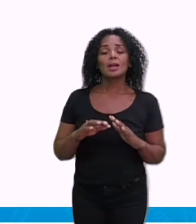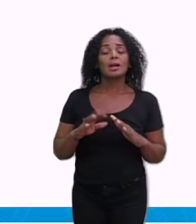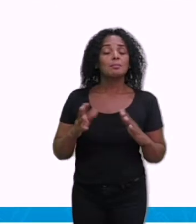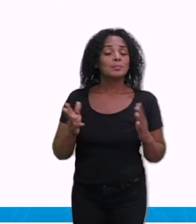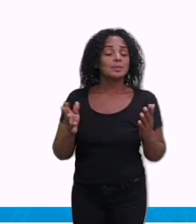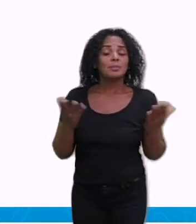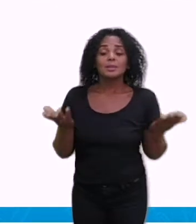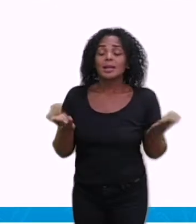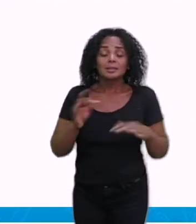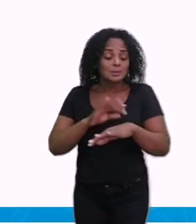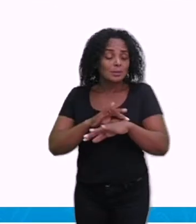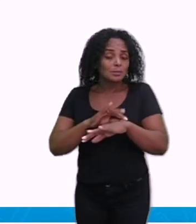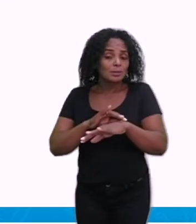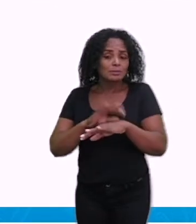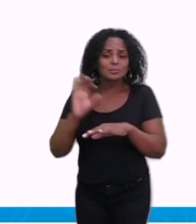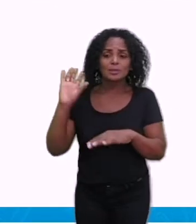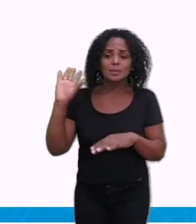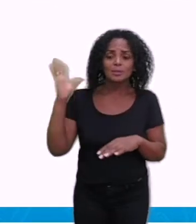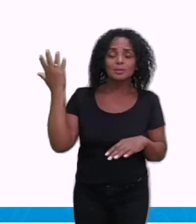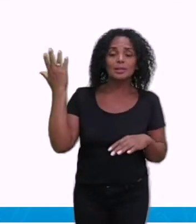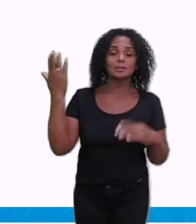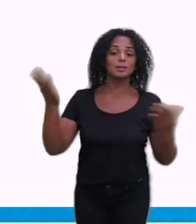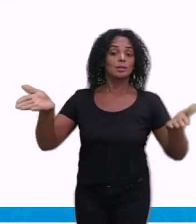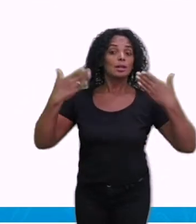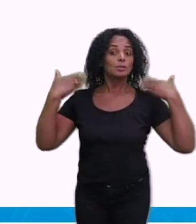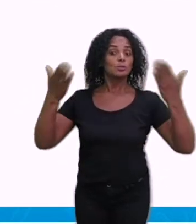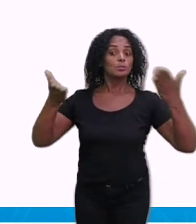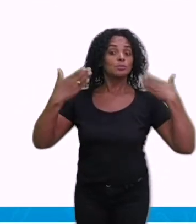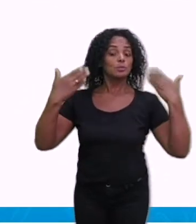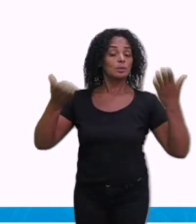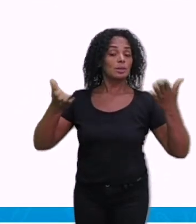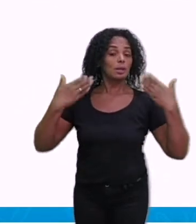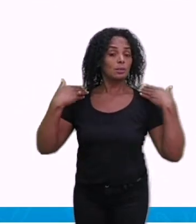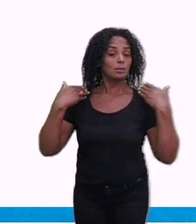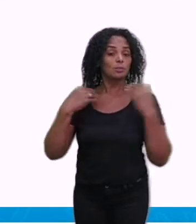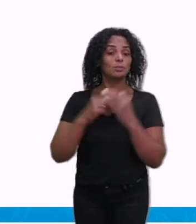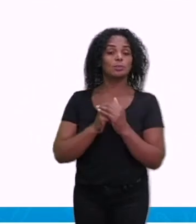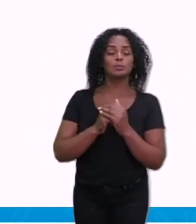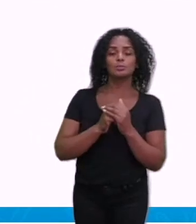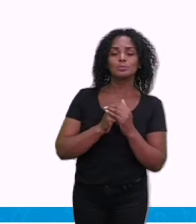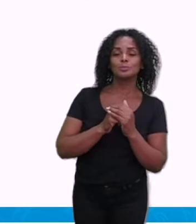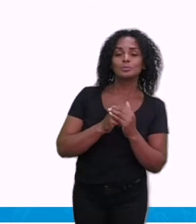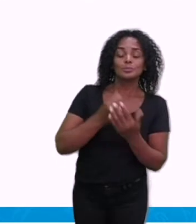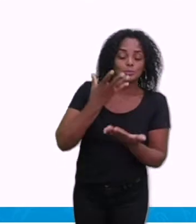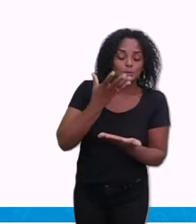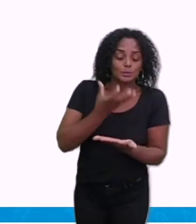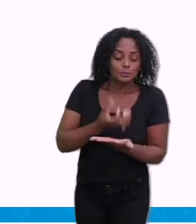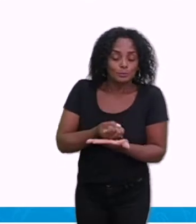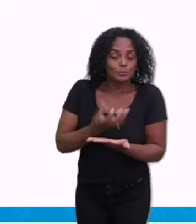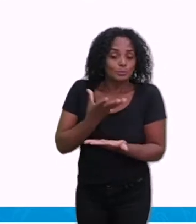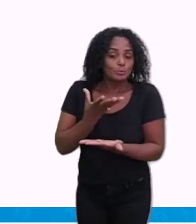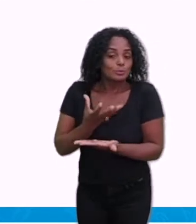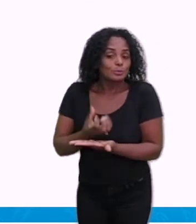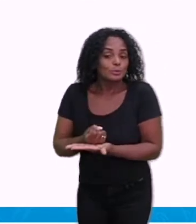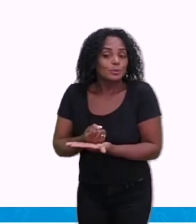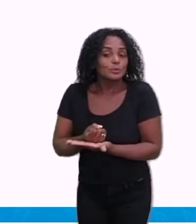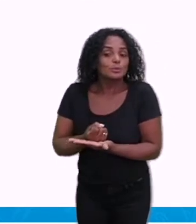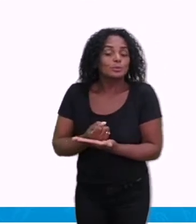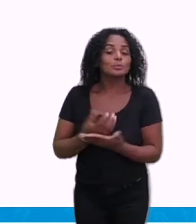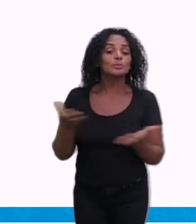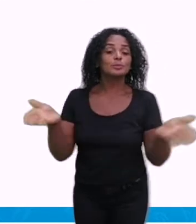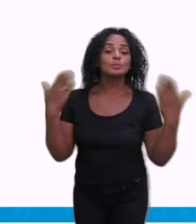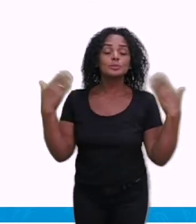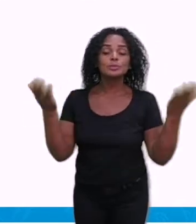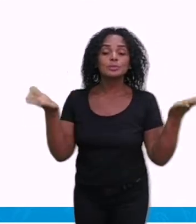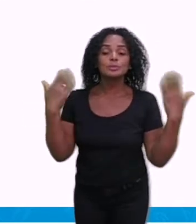dessa doença acontece no verão, por dias úmidos e quentes. E nós vamos